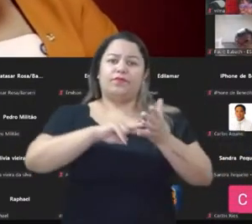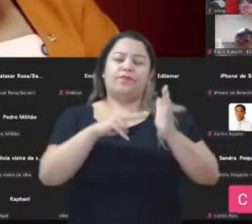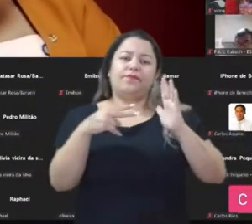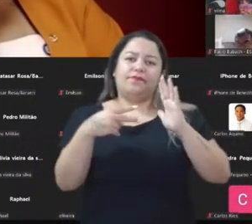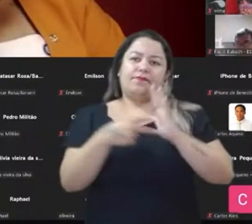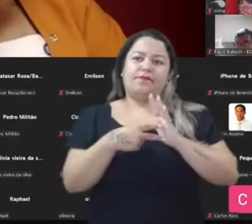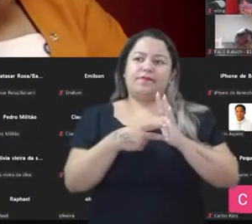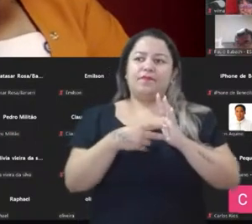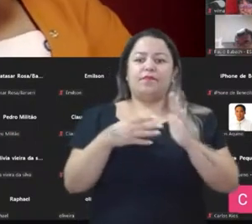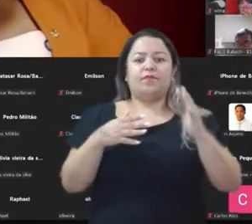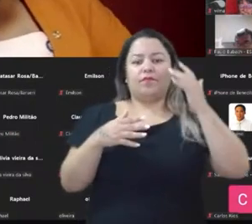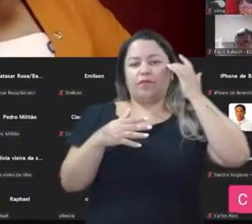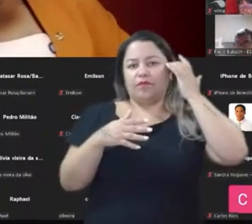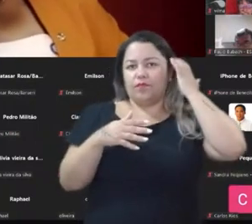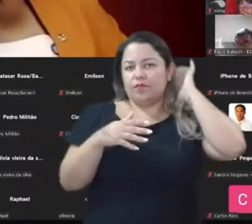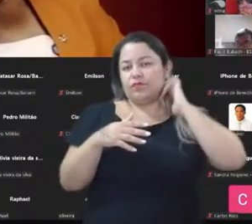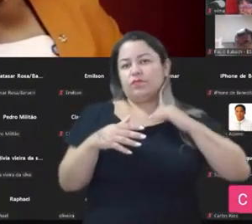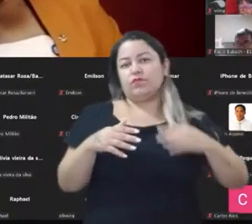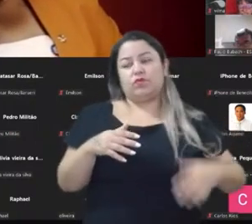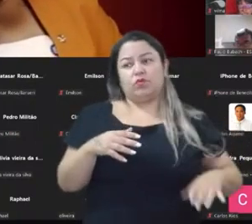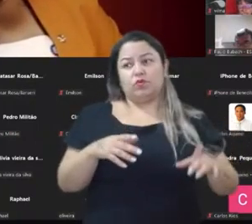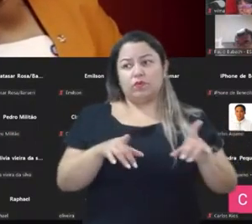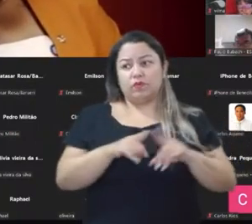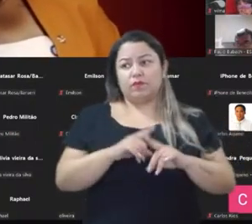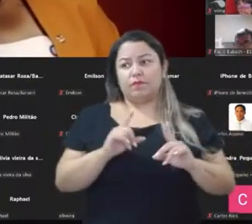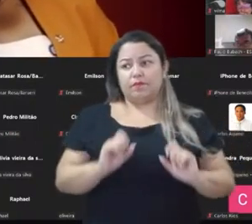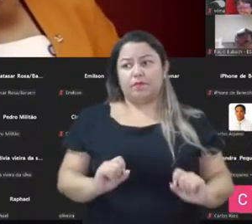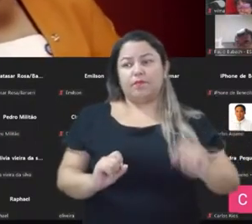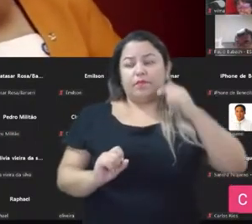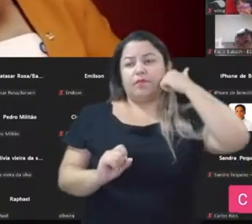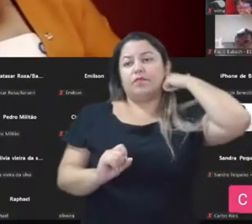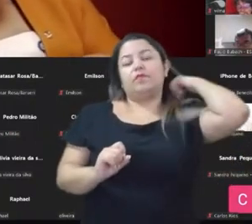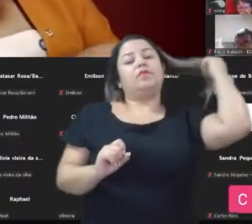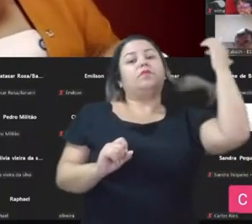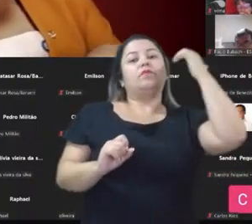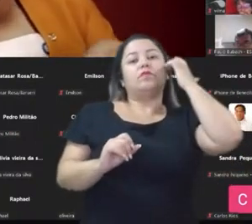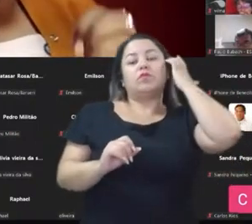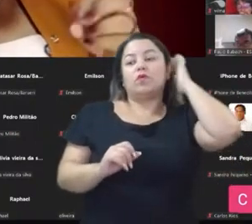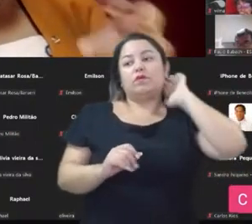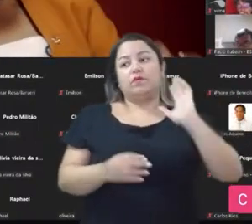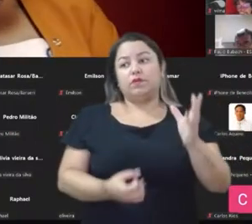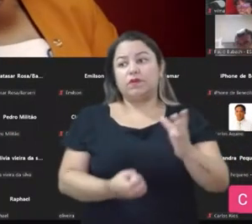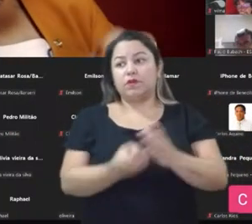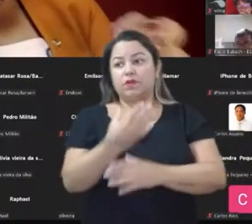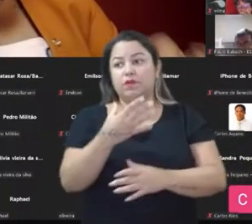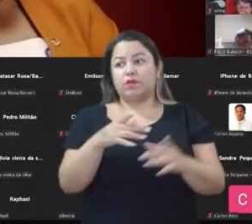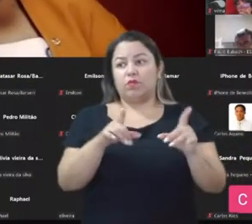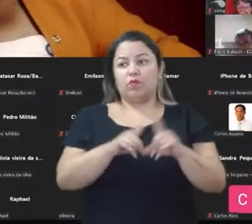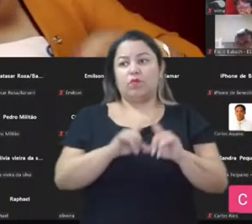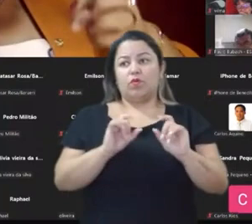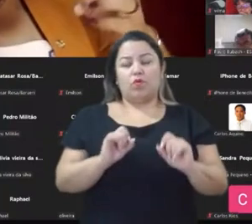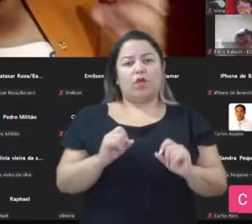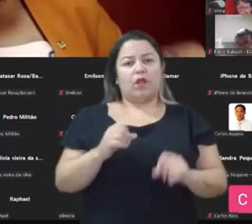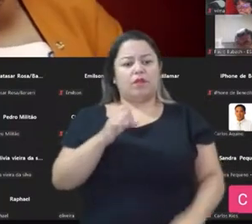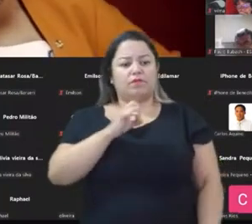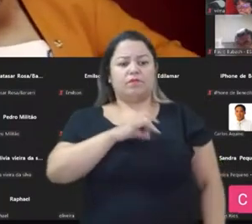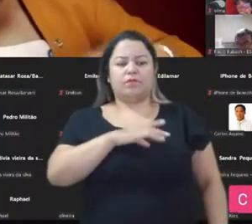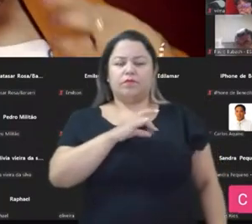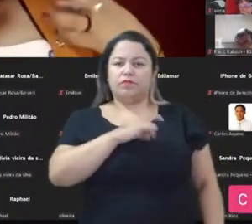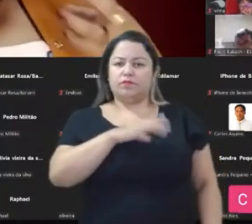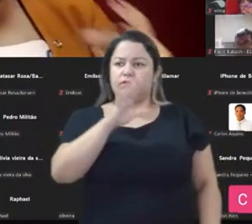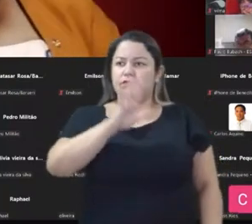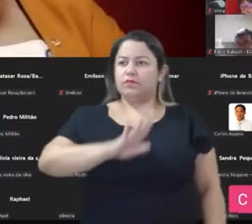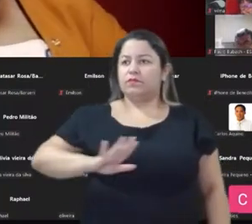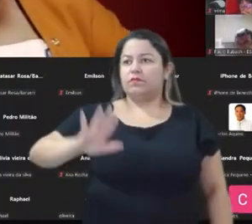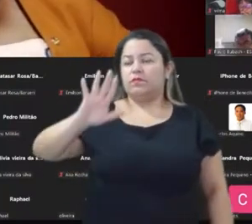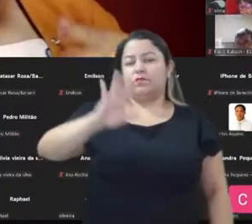moral e justificar argumentos, por exemplo, criando aqueles pânicos, a nação está